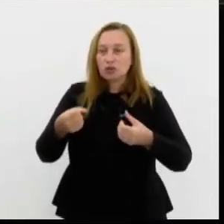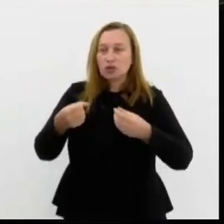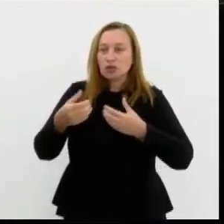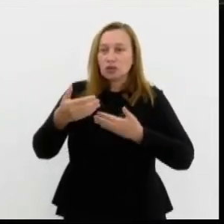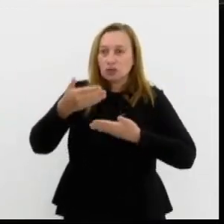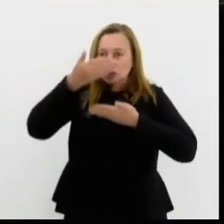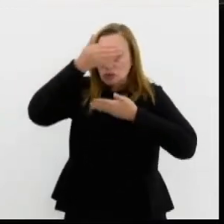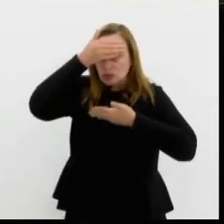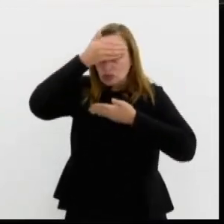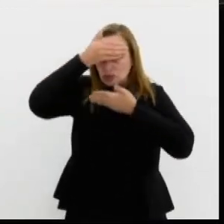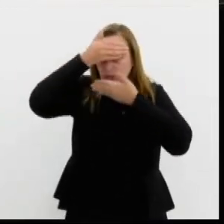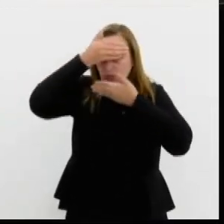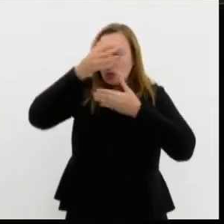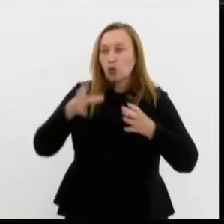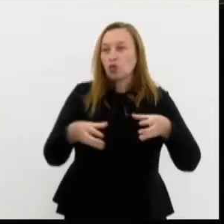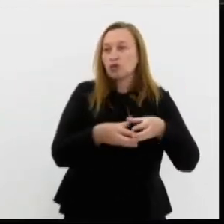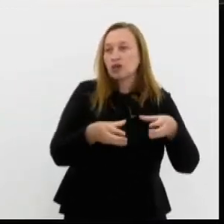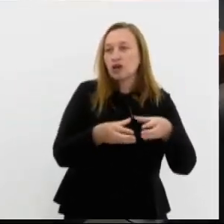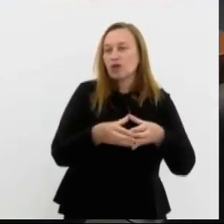Muito obrigado, senhora presidente.